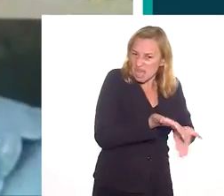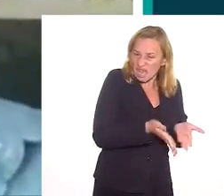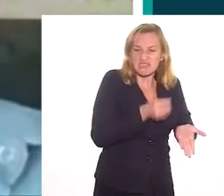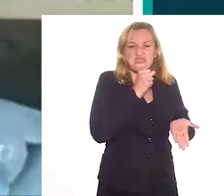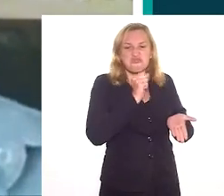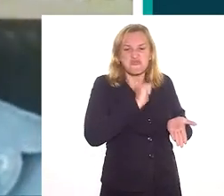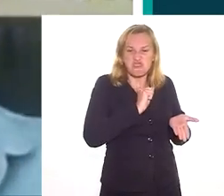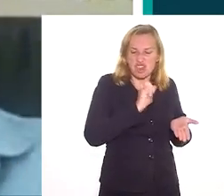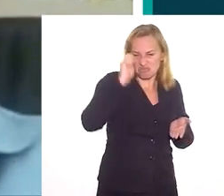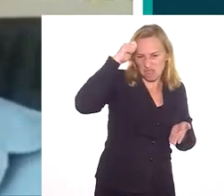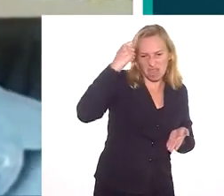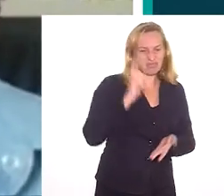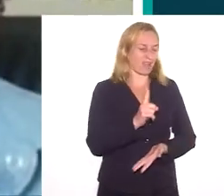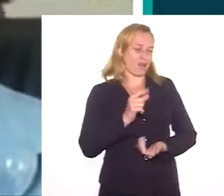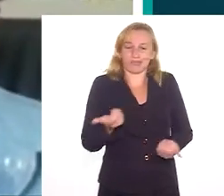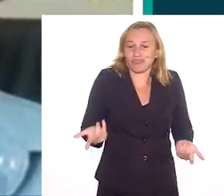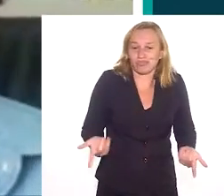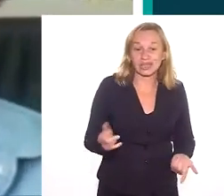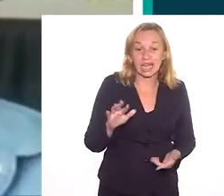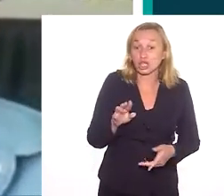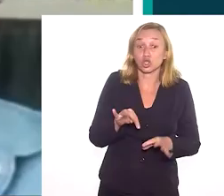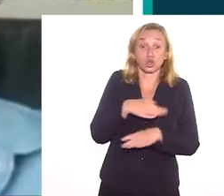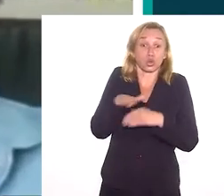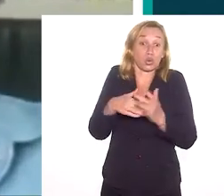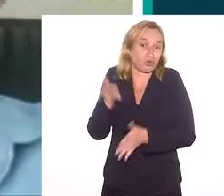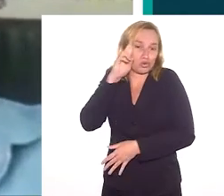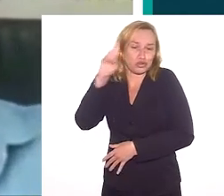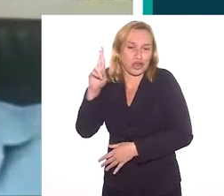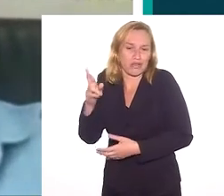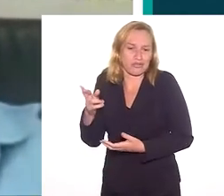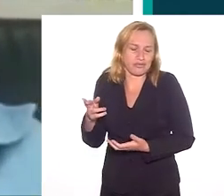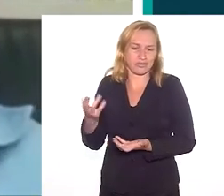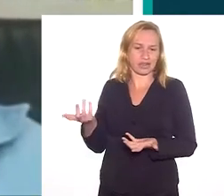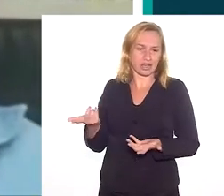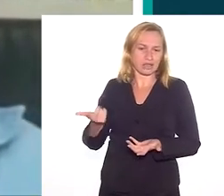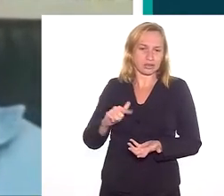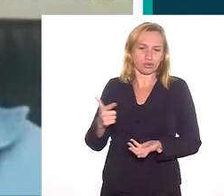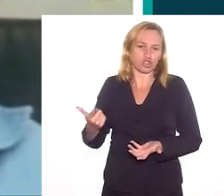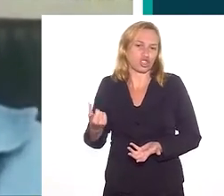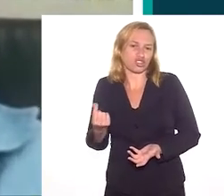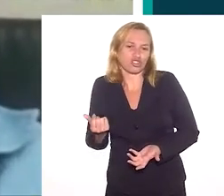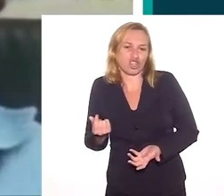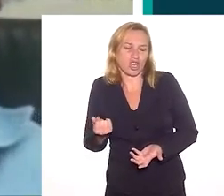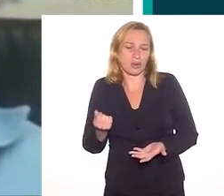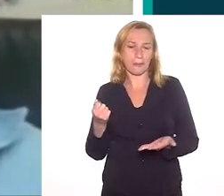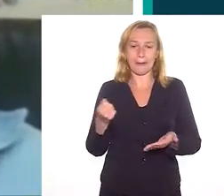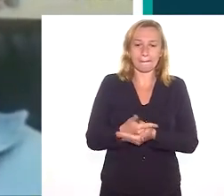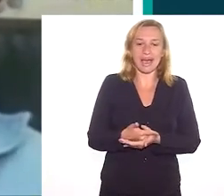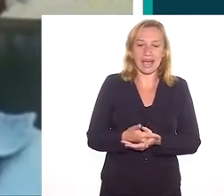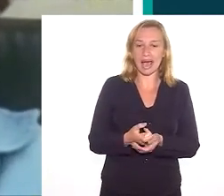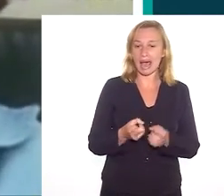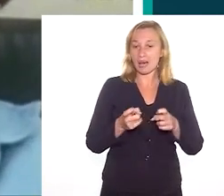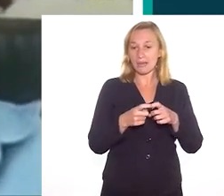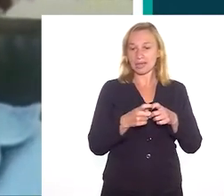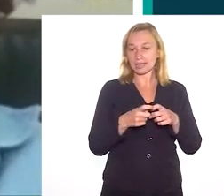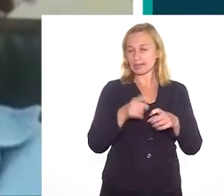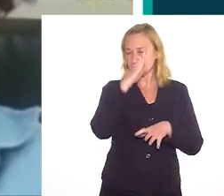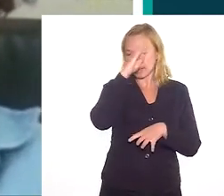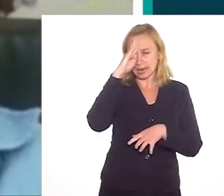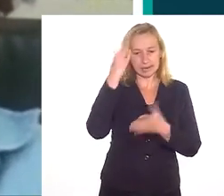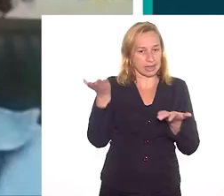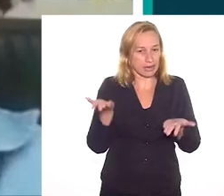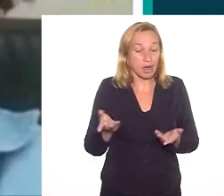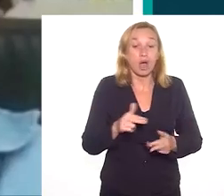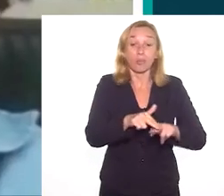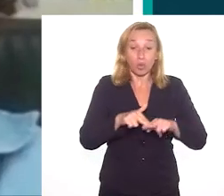demonstram que mesmo dentro do Vale Paraíba Fluminense, aqui no Rio de Janeiro, nem todos os proprietários podiam arcar com os custos de